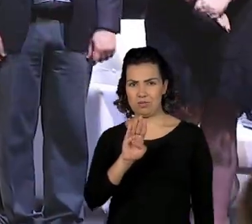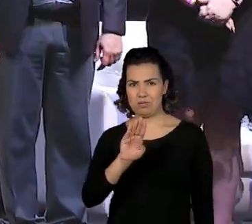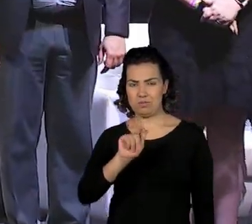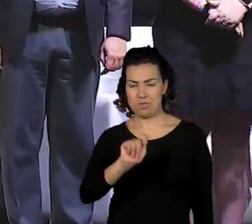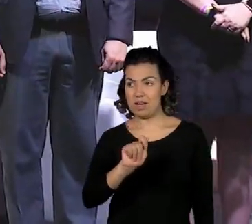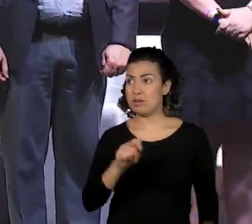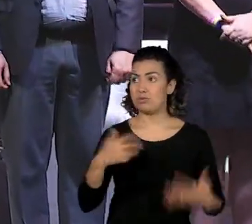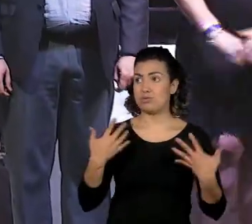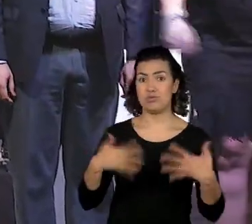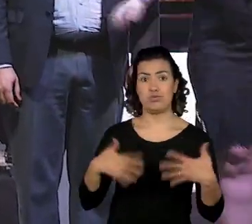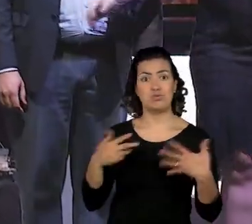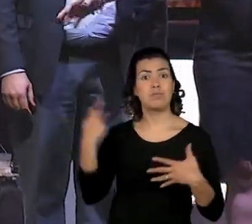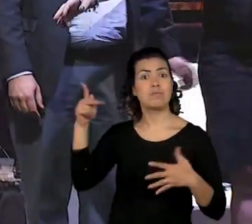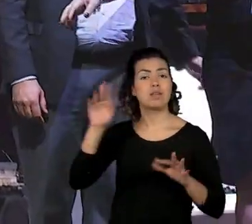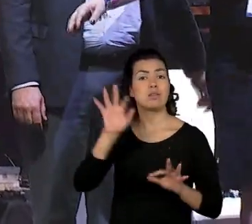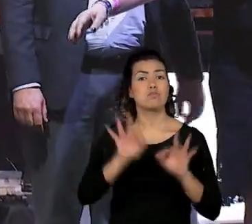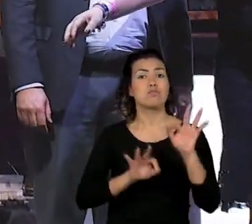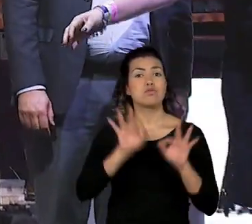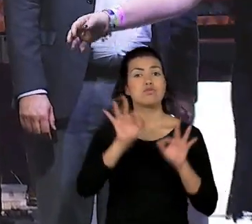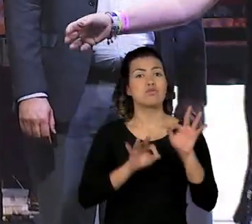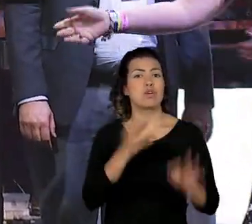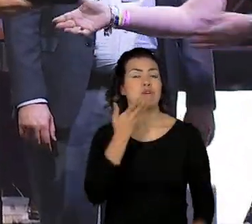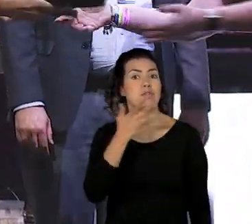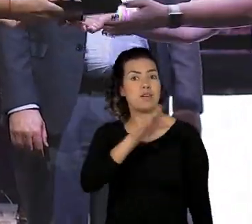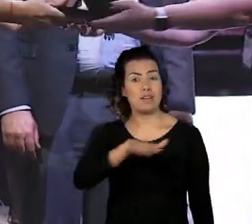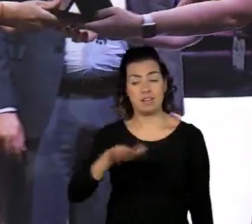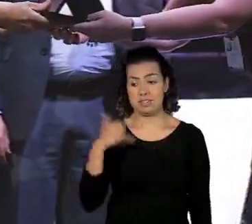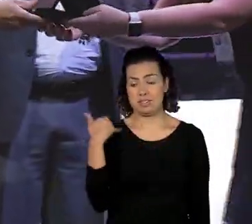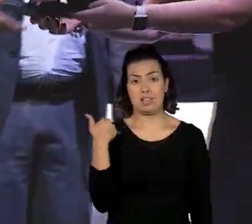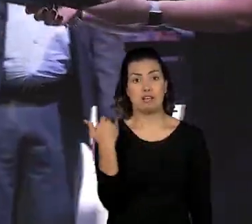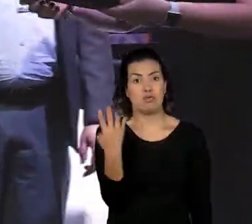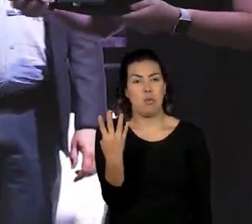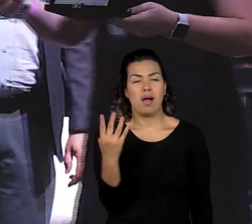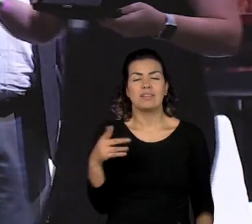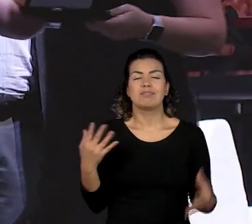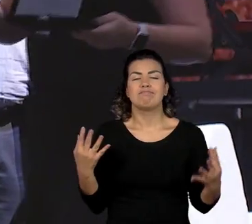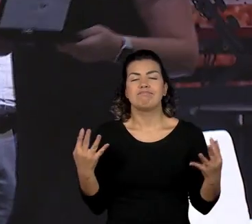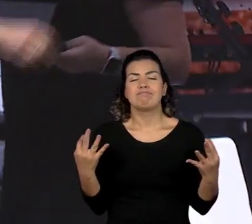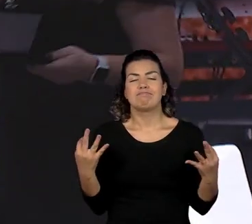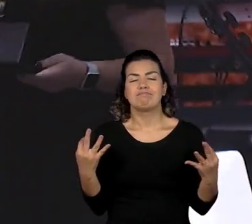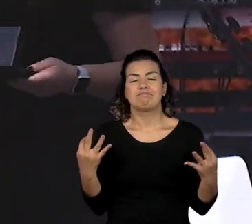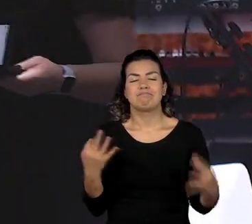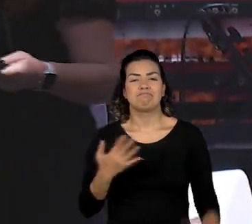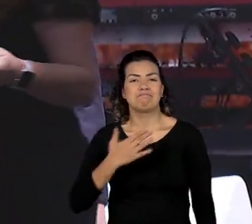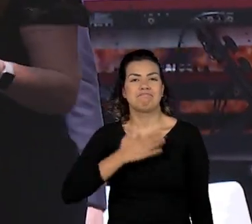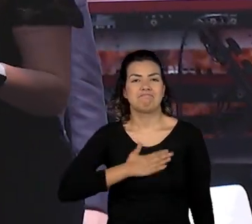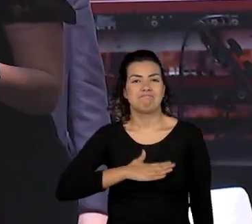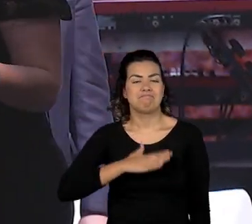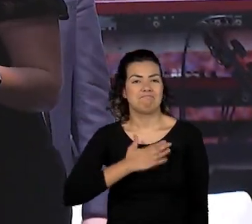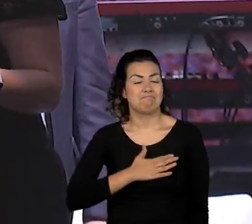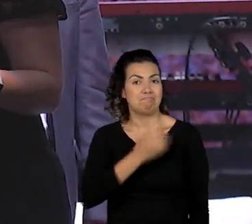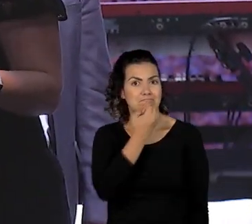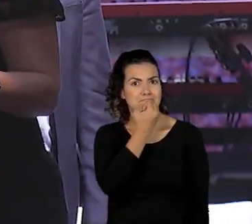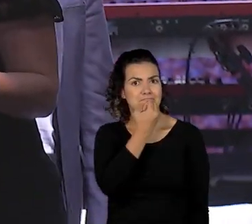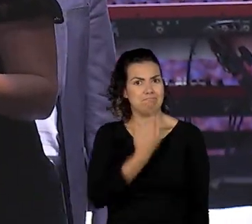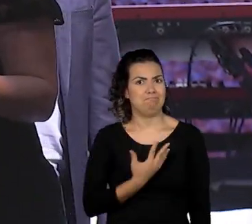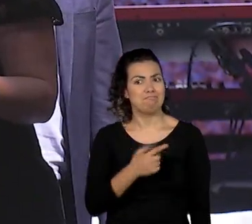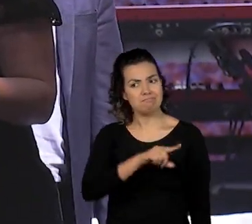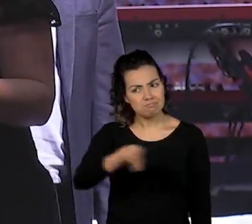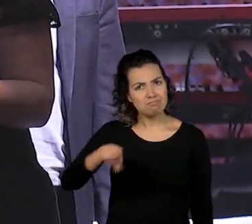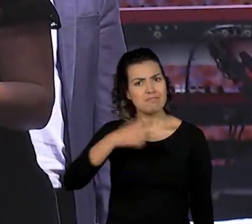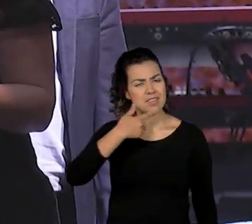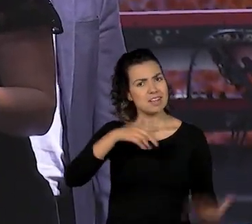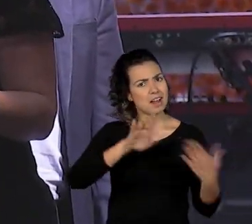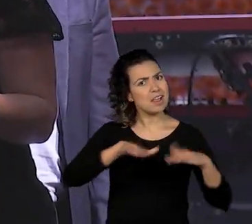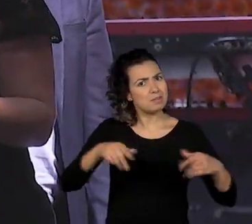de meditação com crianças de 4 anos. E são crianças que precisam desse trabalho